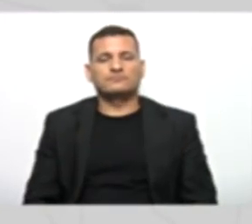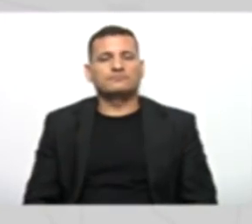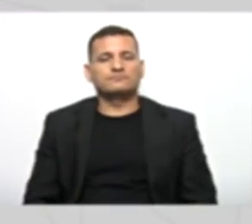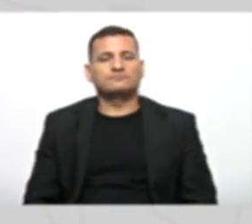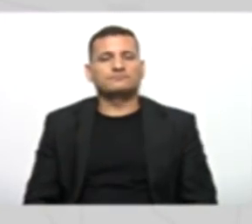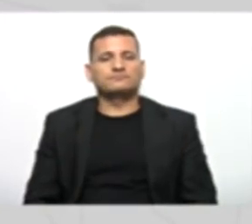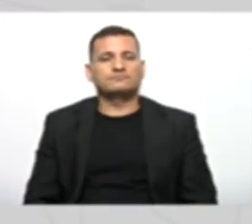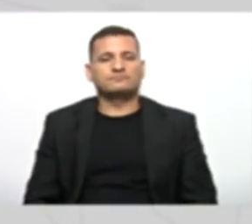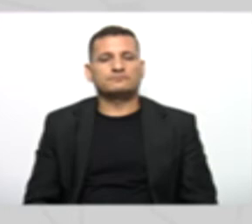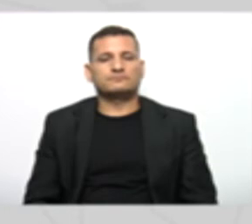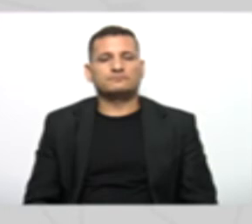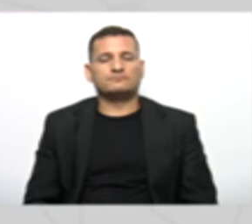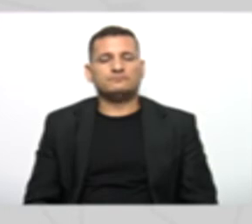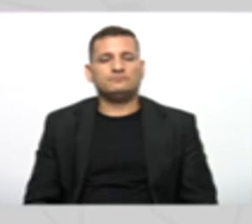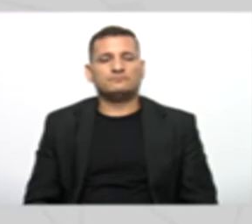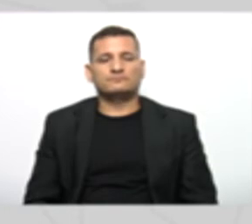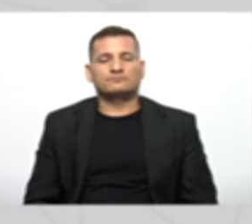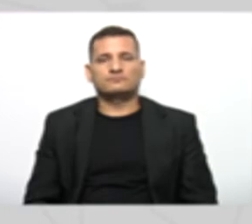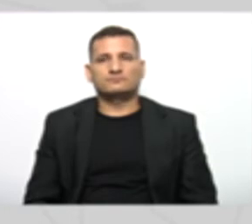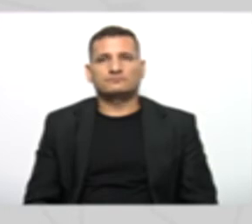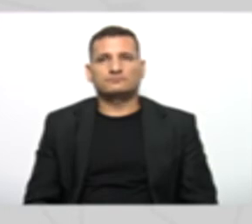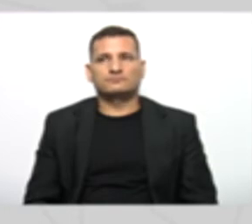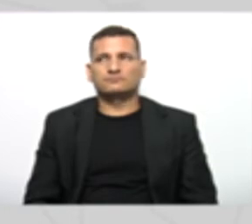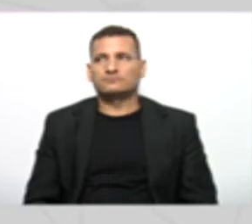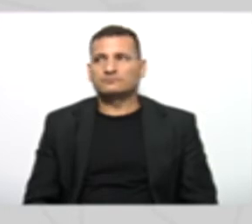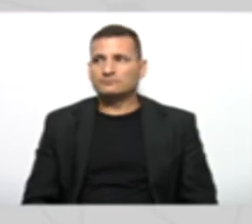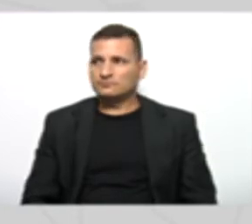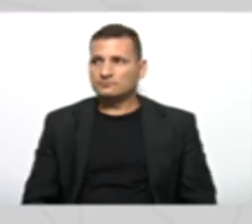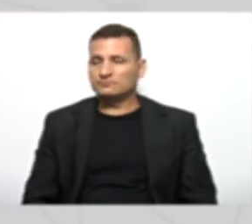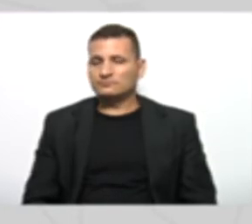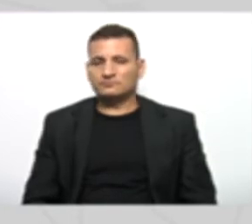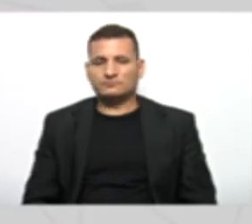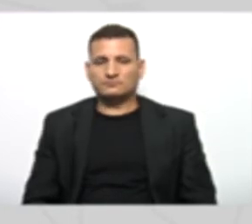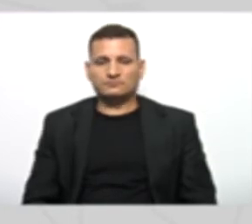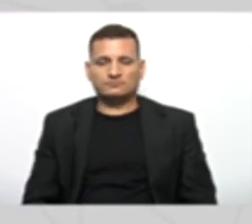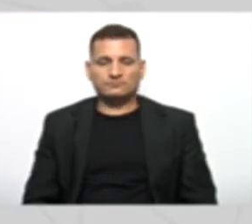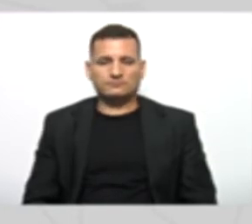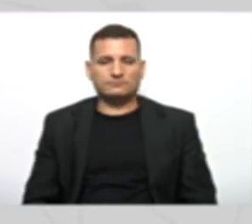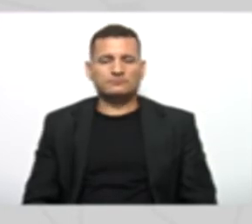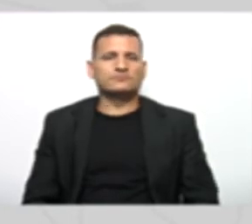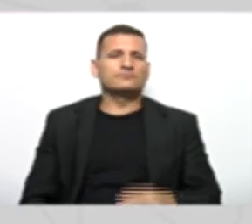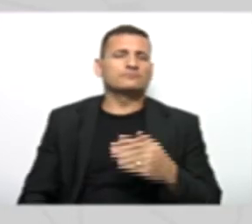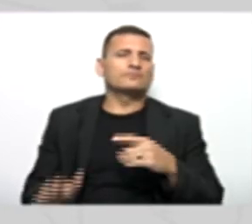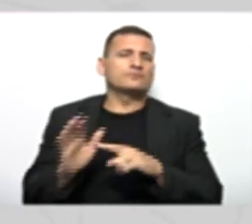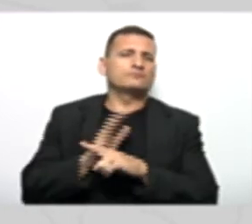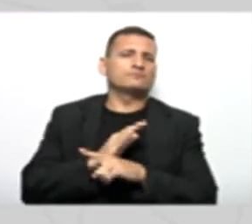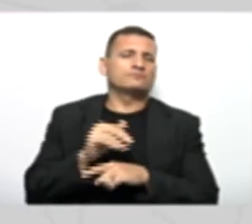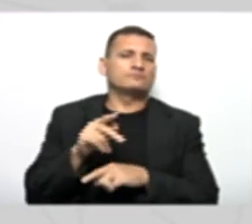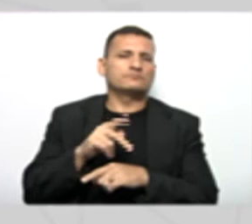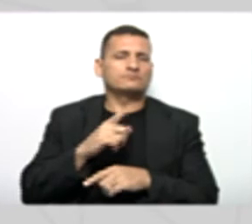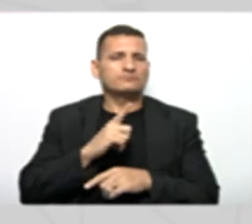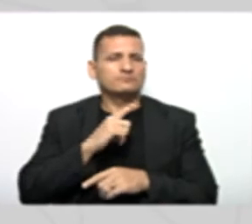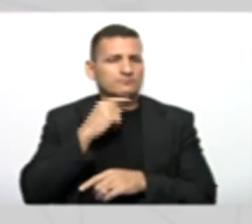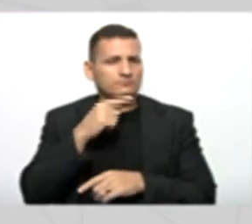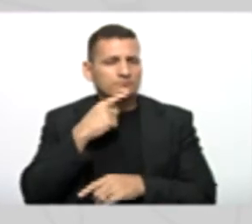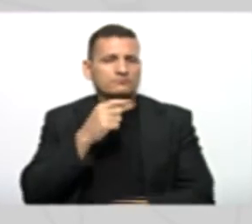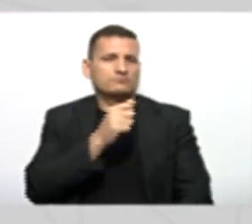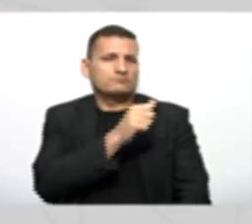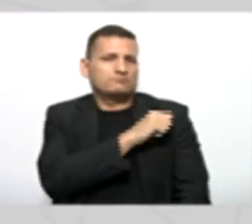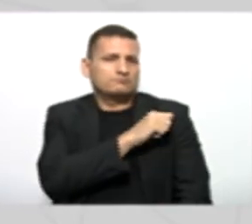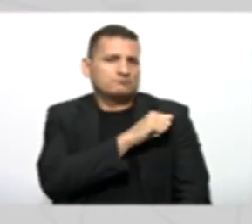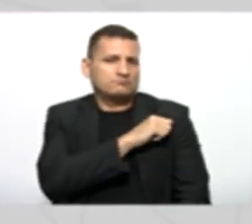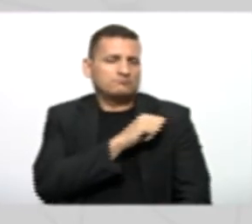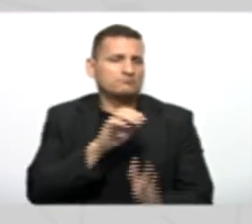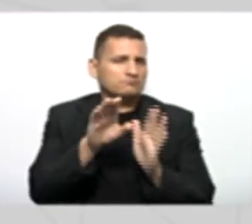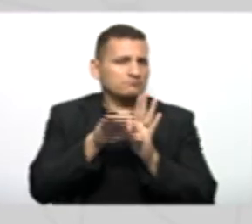Dos valores Desses atributos Nome E tradição Beleza Professor Jordano Ficou alguma dúvida Agora de última hora Sobre